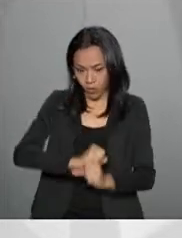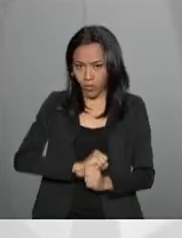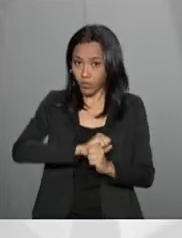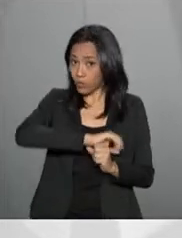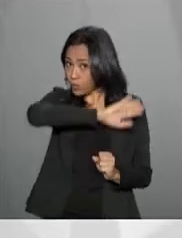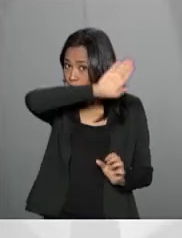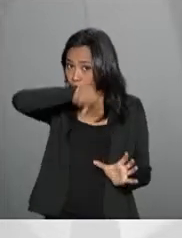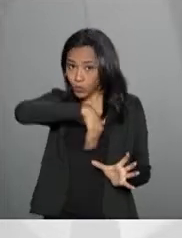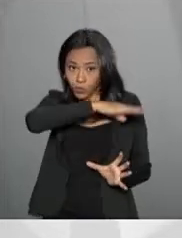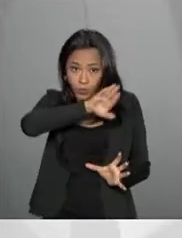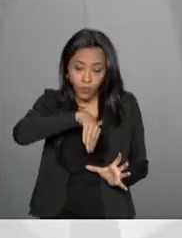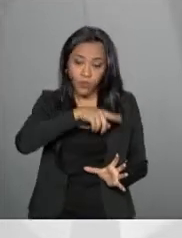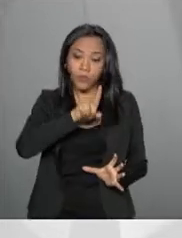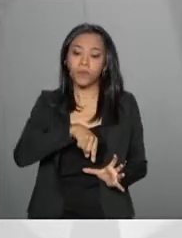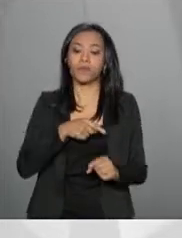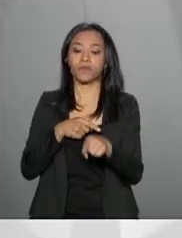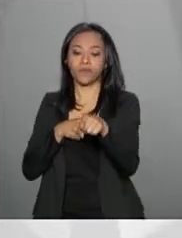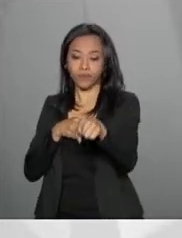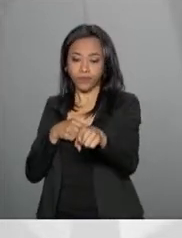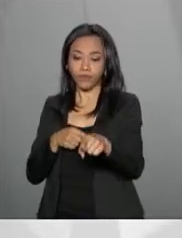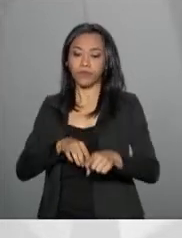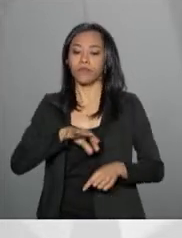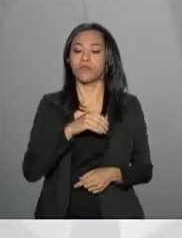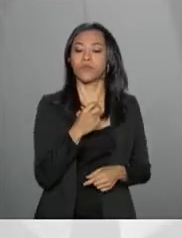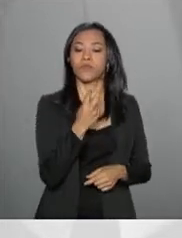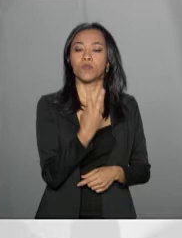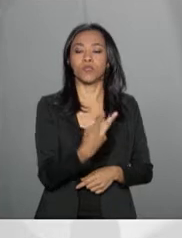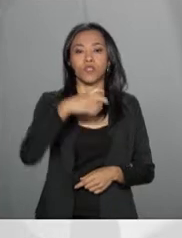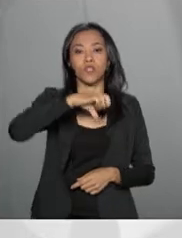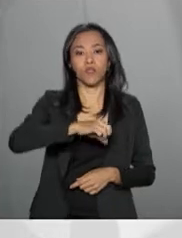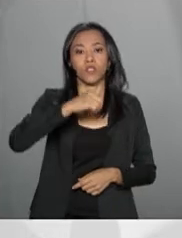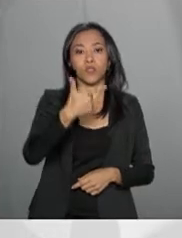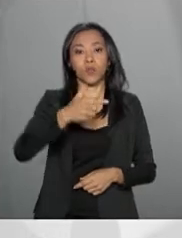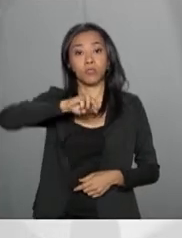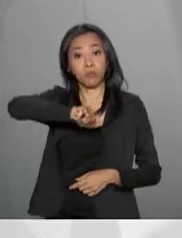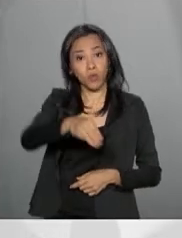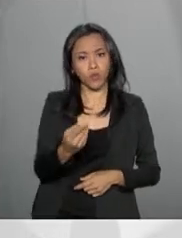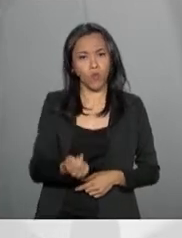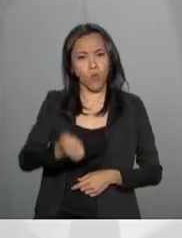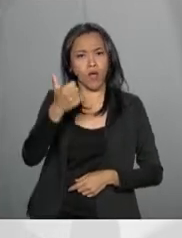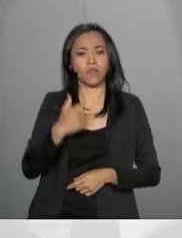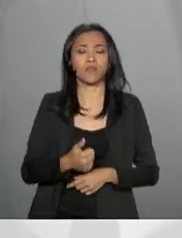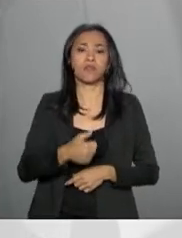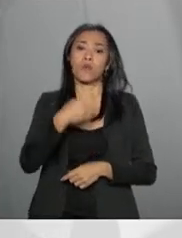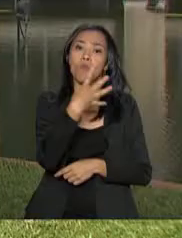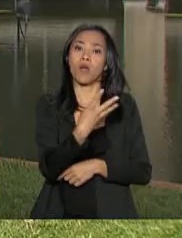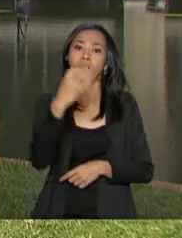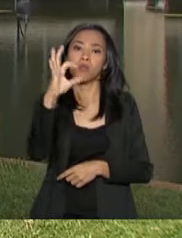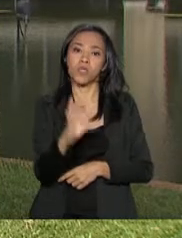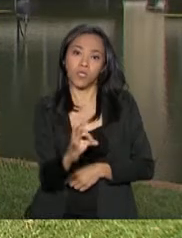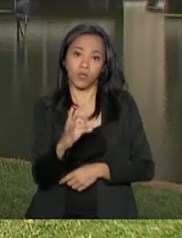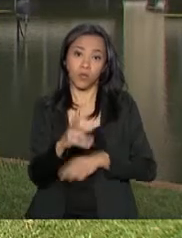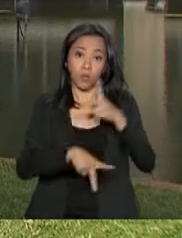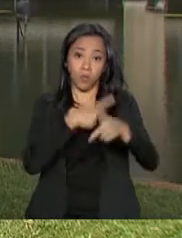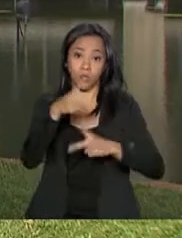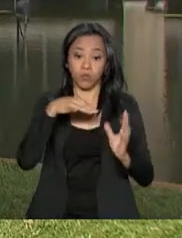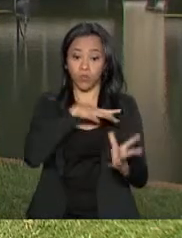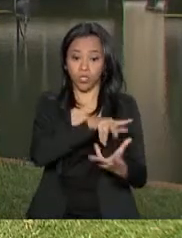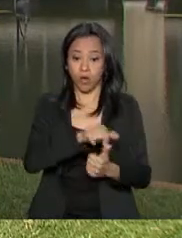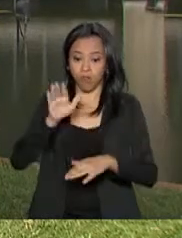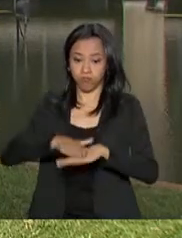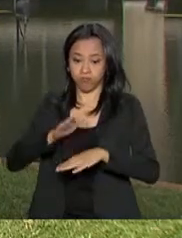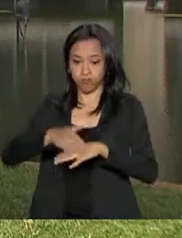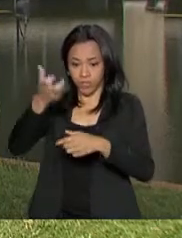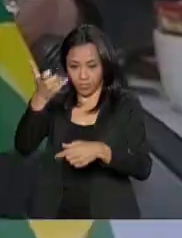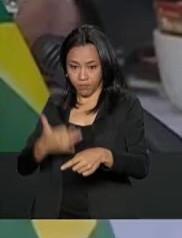Venezuela, é de 292 milhões de habitantes, quase 4% da população mundial. Segundo o Itamaraty,